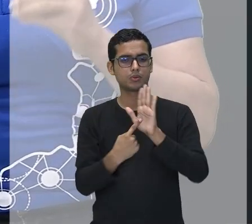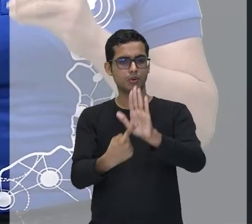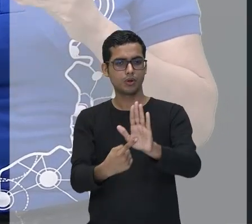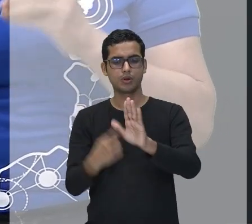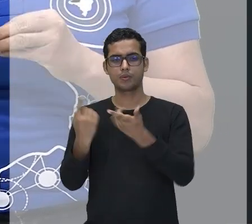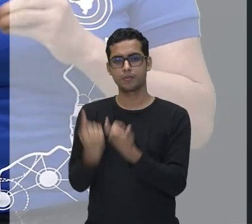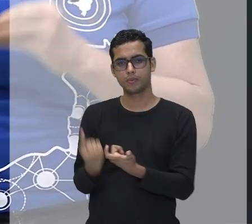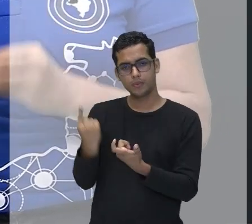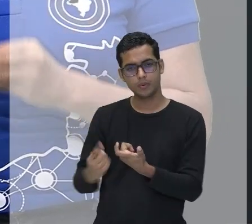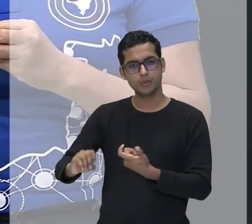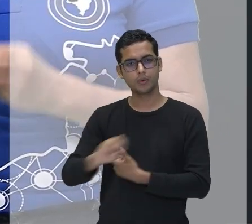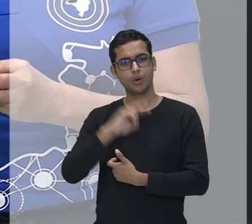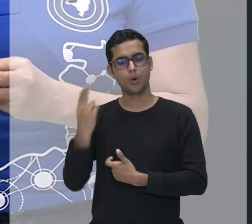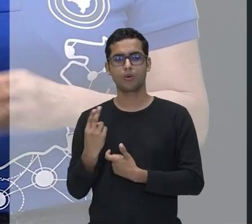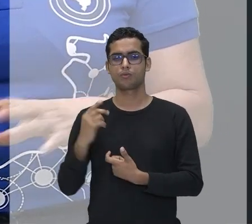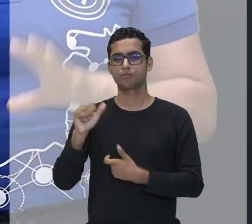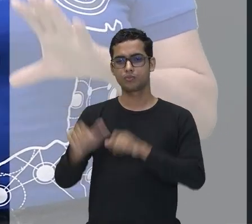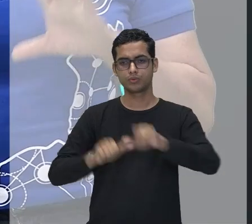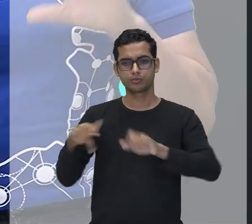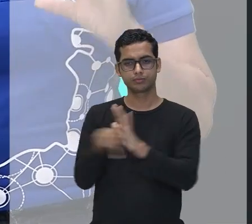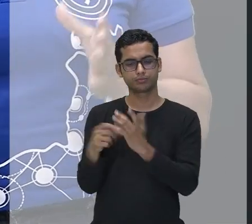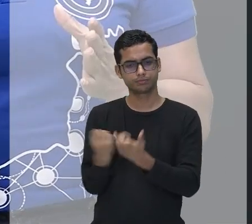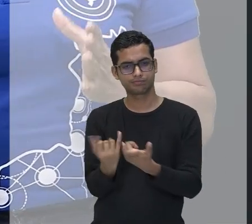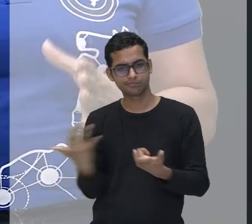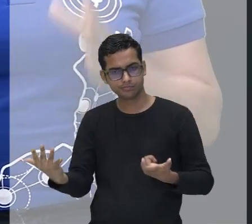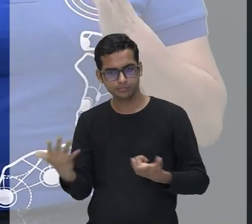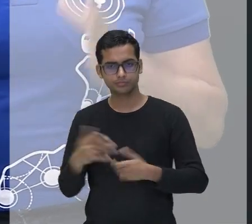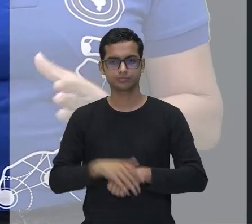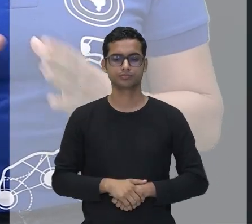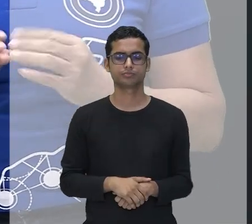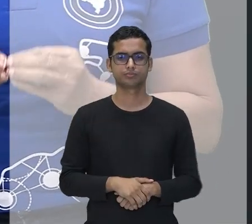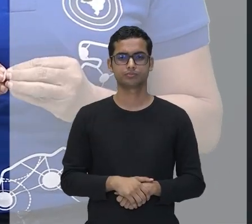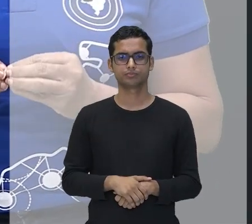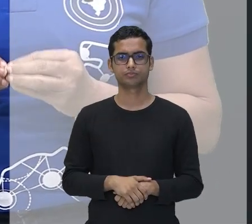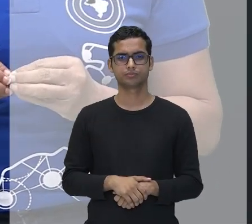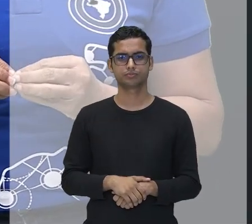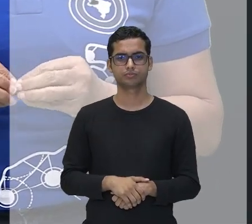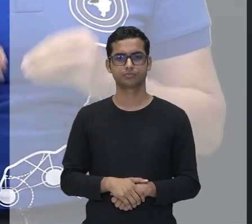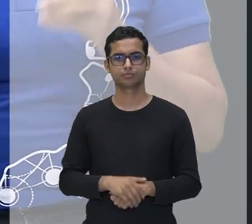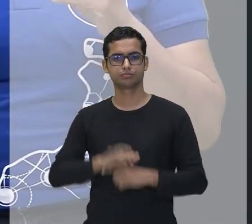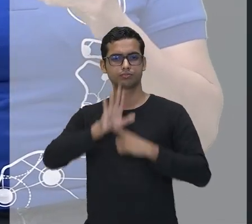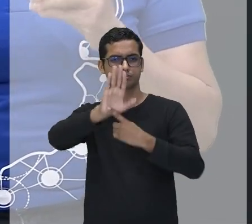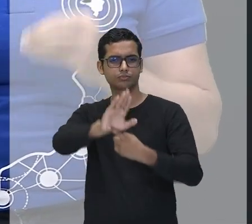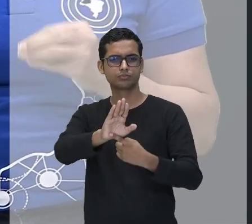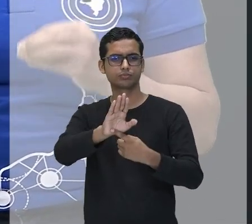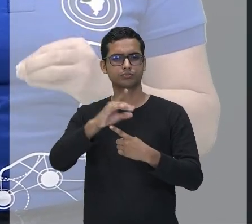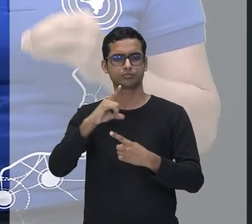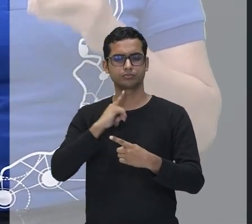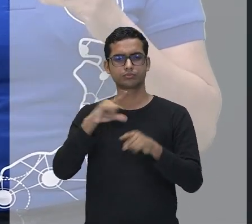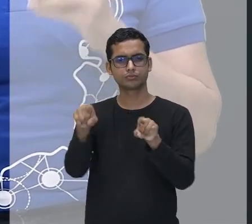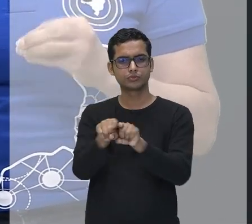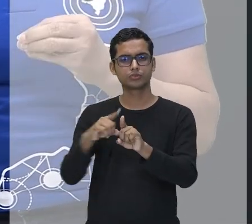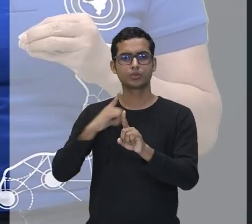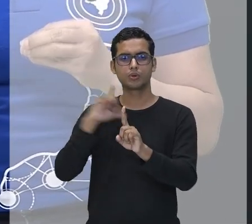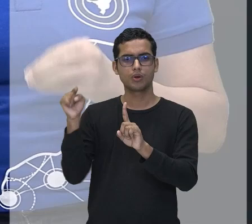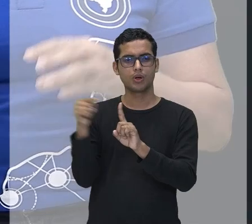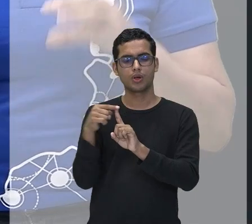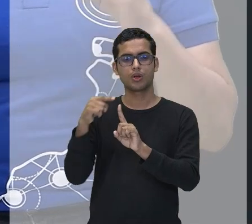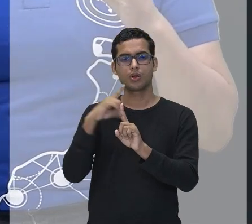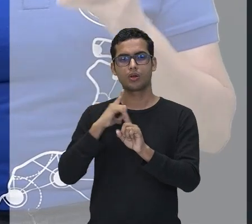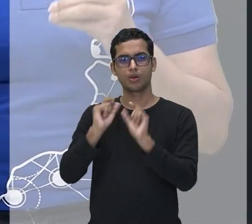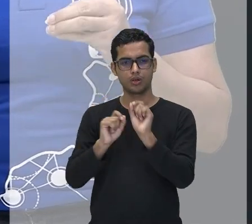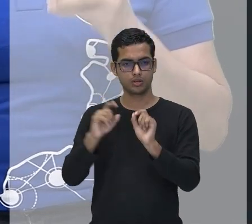ou irá para o plural. Quando fala exercendo a função de adjunto adnominal, por quê?